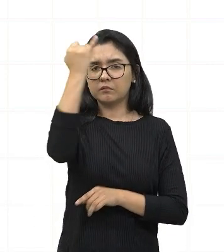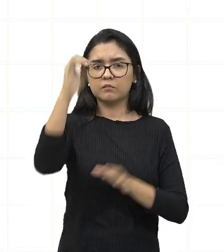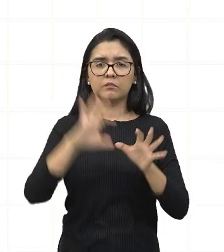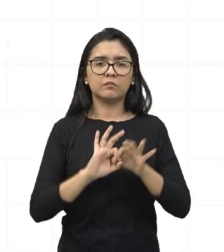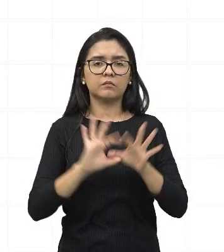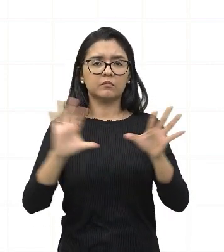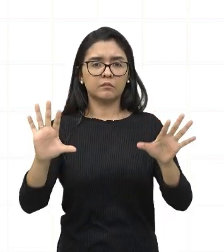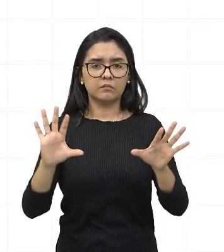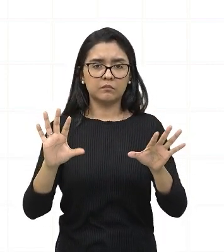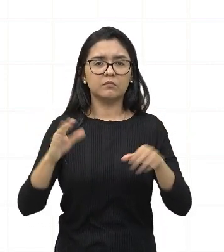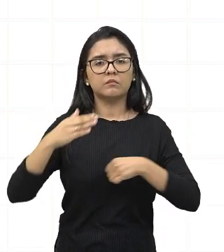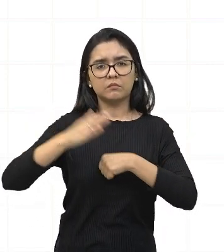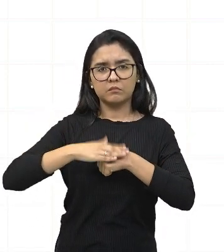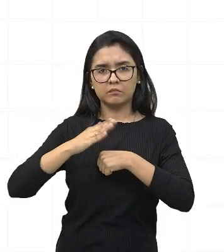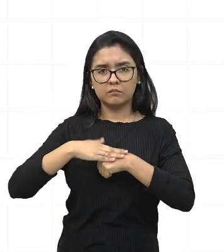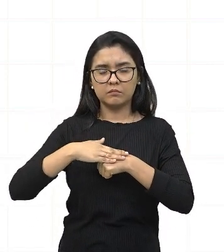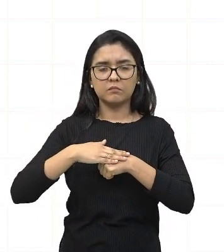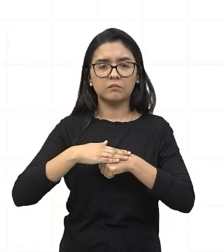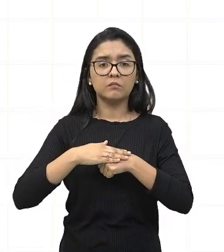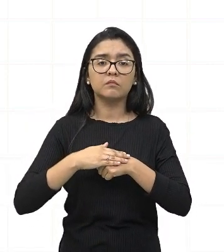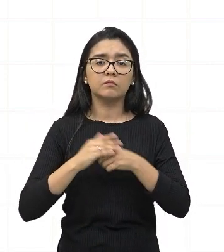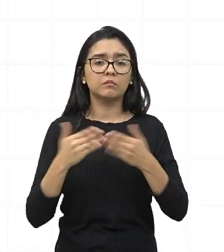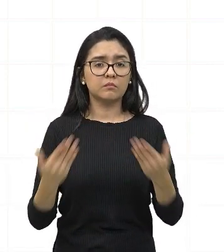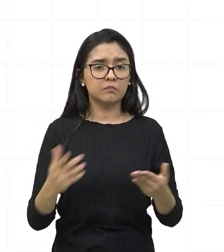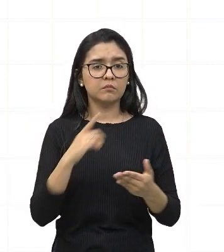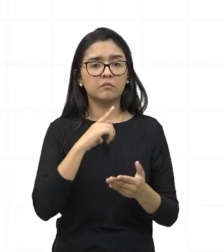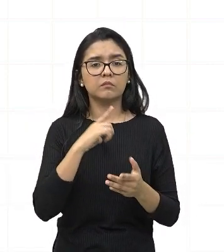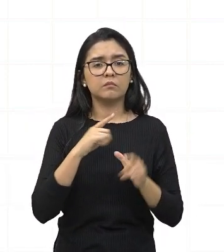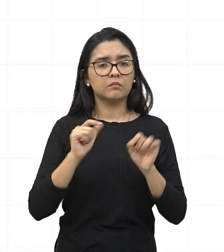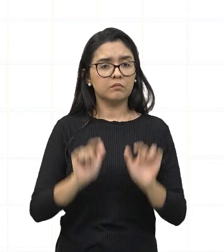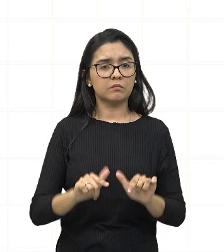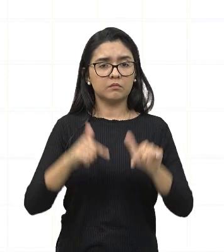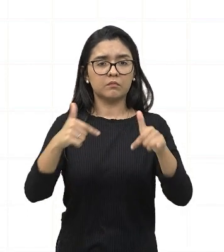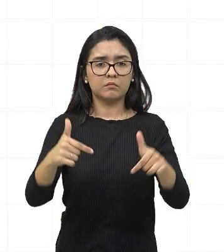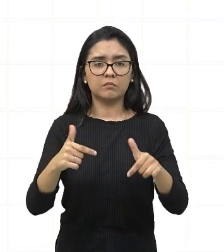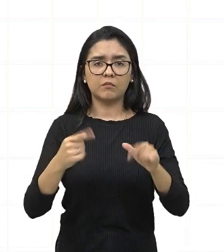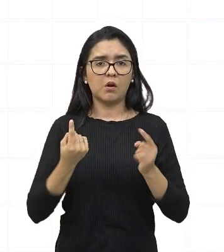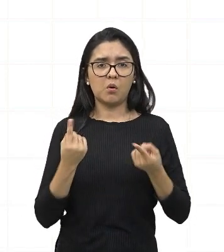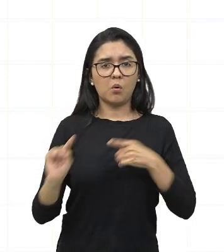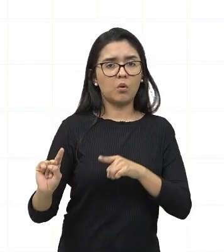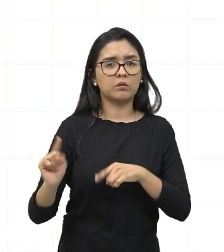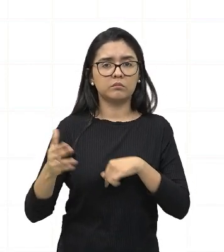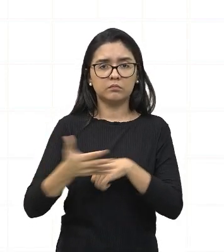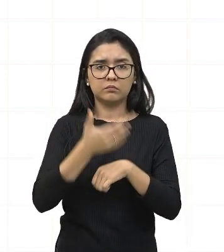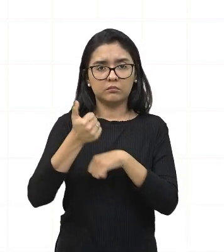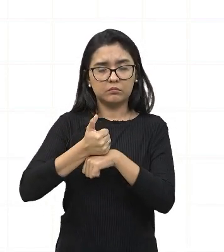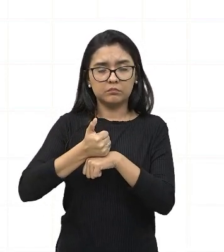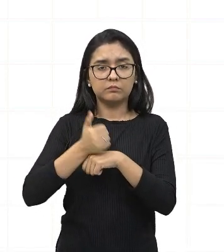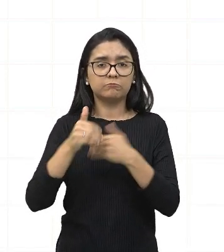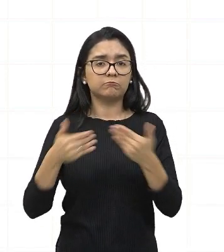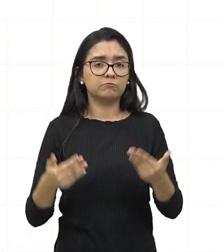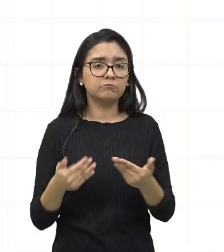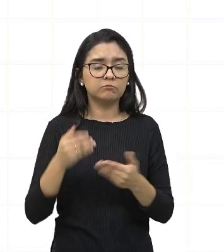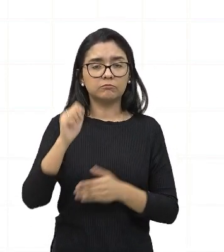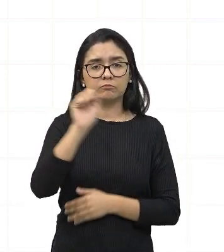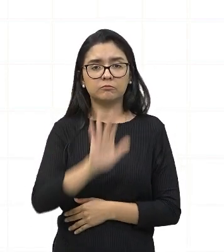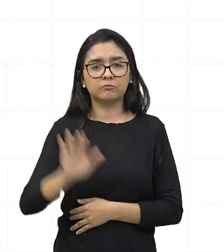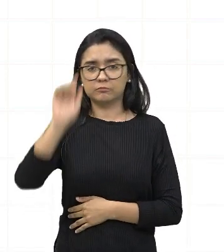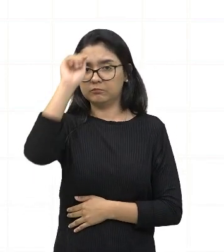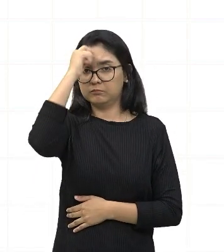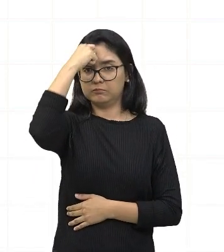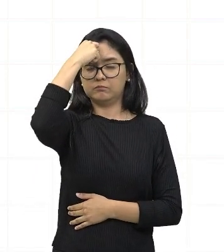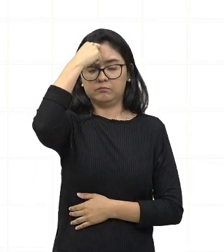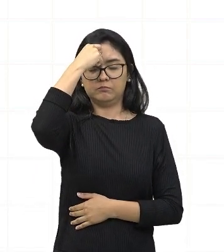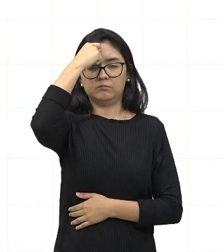autodeterminação inspiraram movimentos anticoloniais em todo o continente africano. Um exemplo